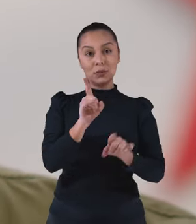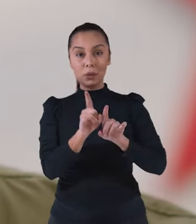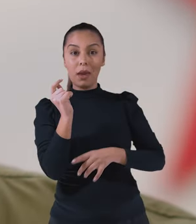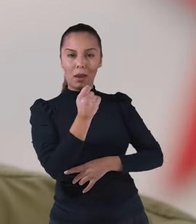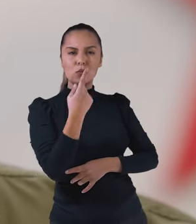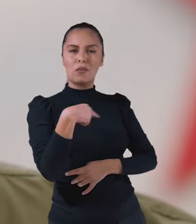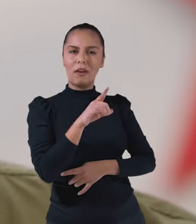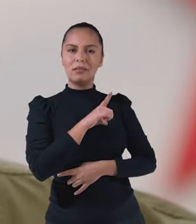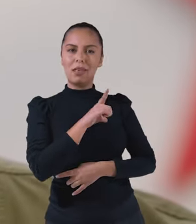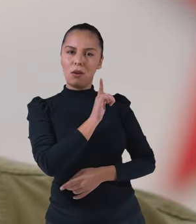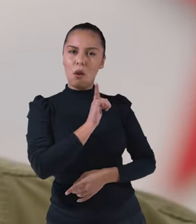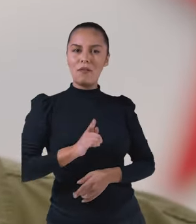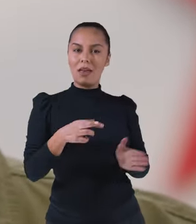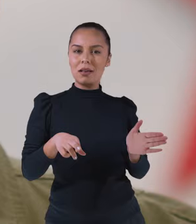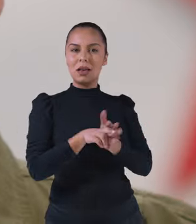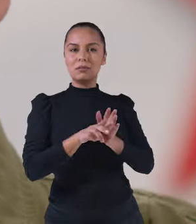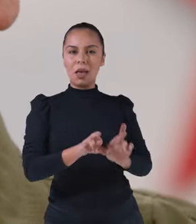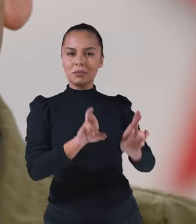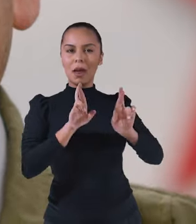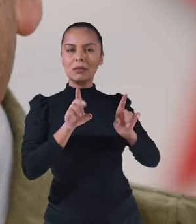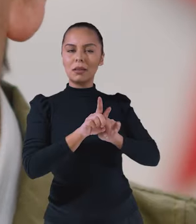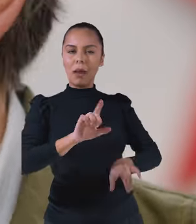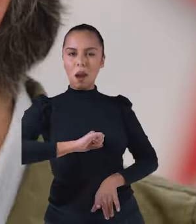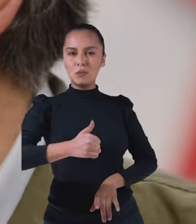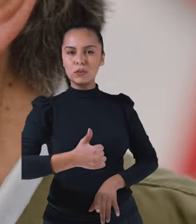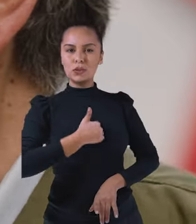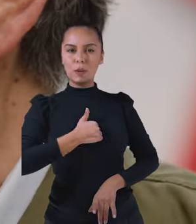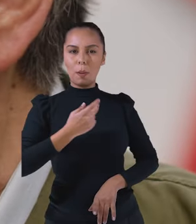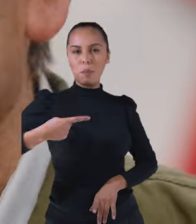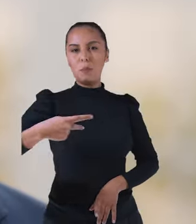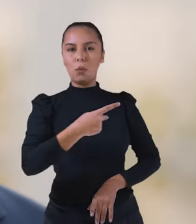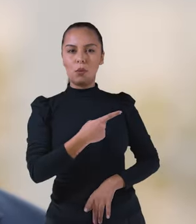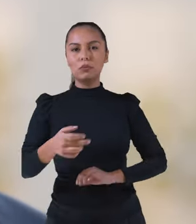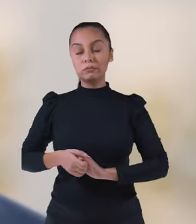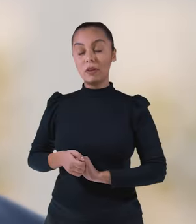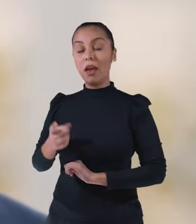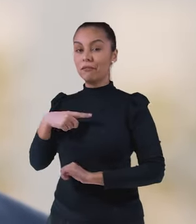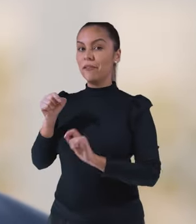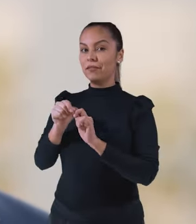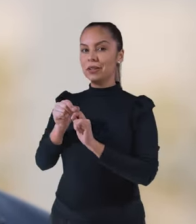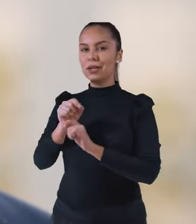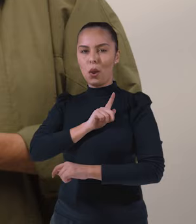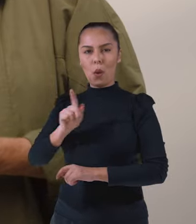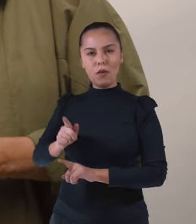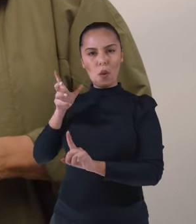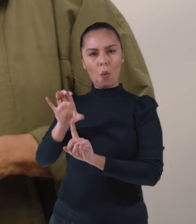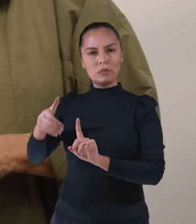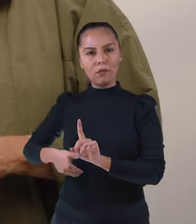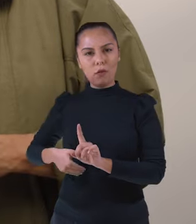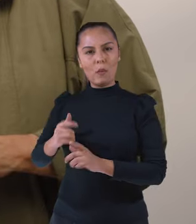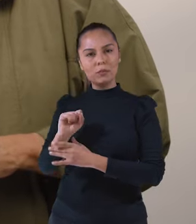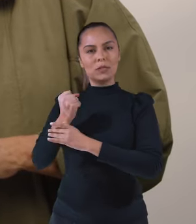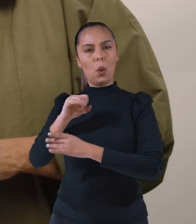e o Rio Grande terão governos que resgatarão a esperança e a autoestima do nosso povo. Faremos um governo de combate à fome que garanta